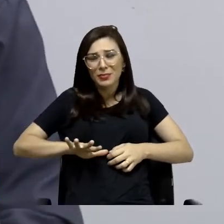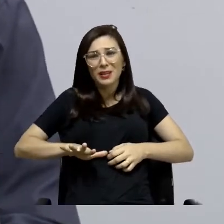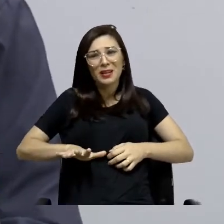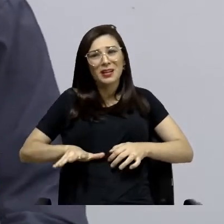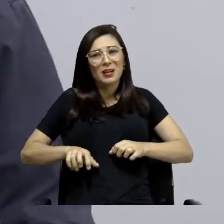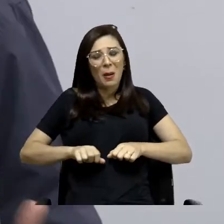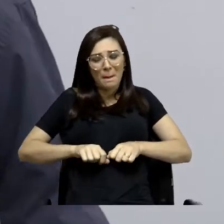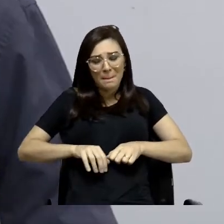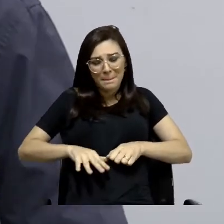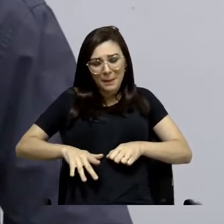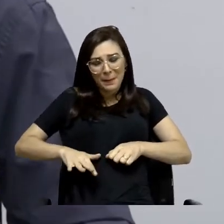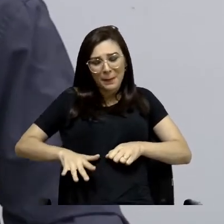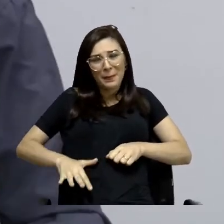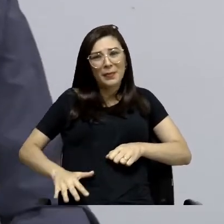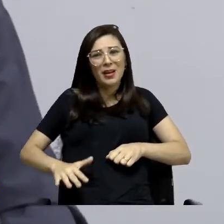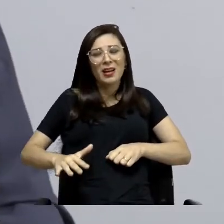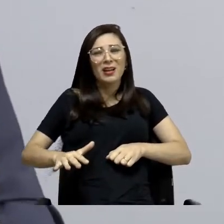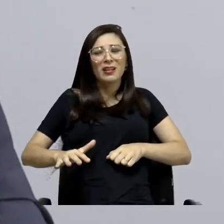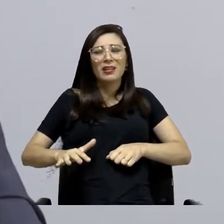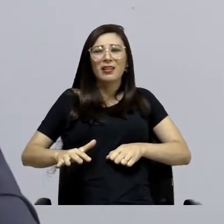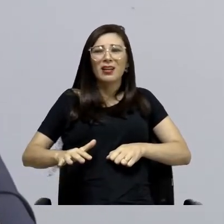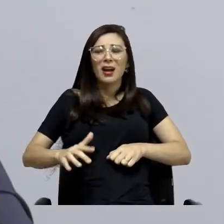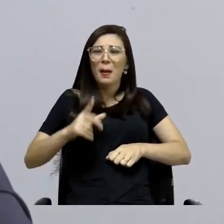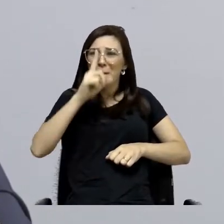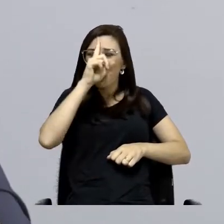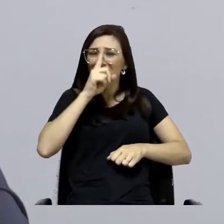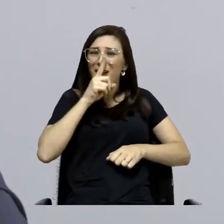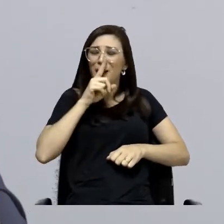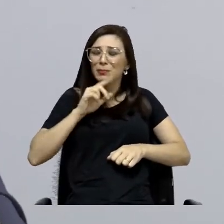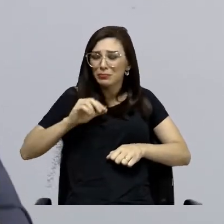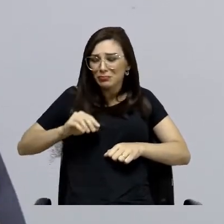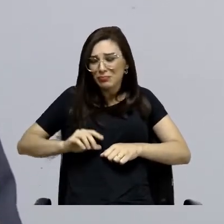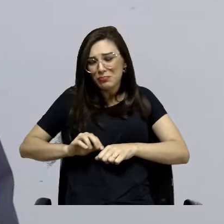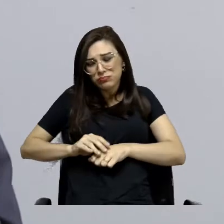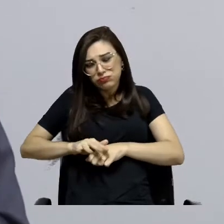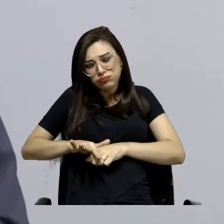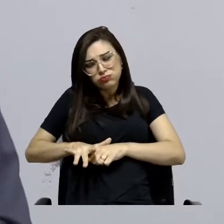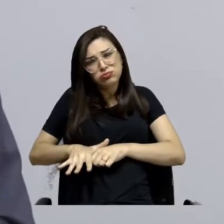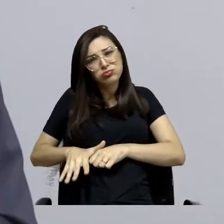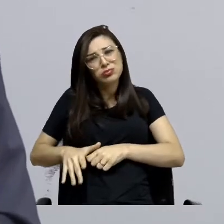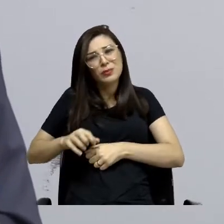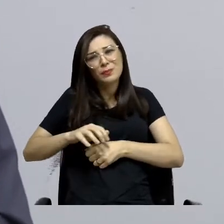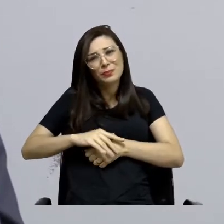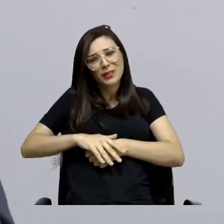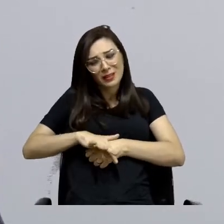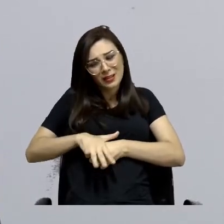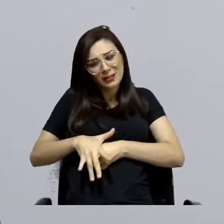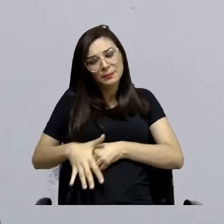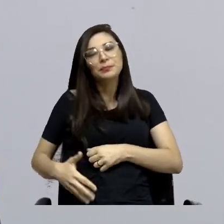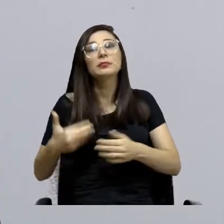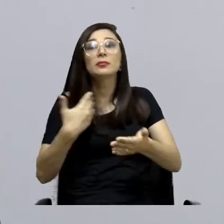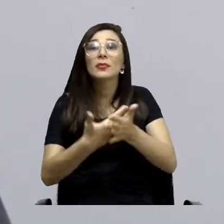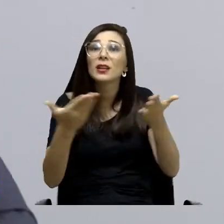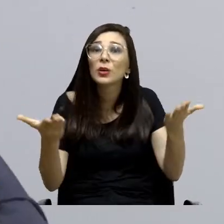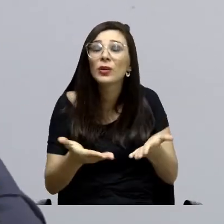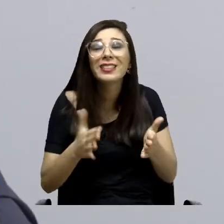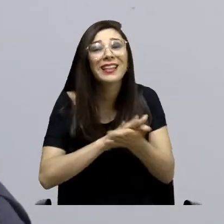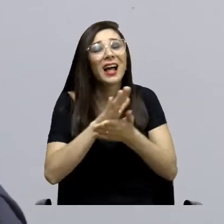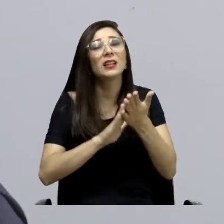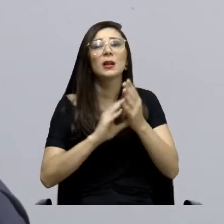pus na barriga do garoto. E até agora nada. Então, essa reunião hoje,